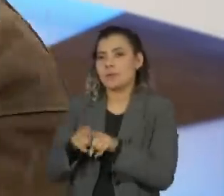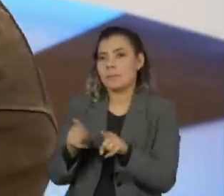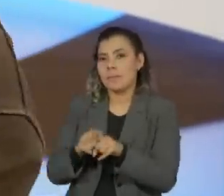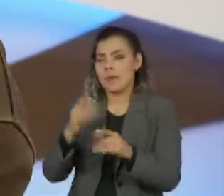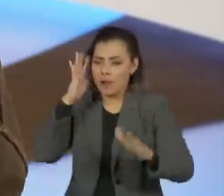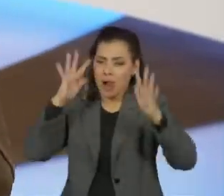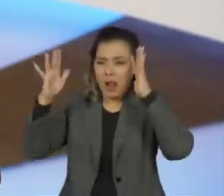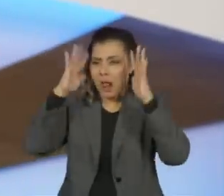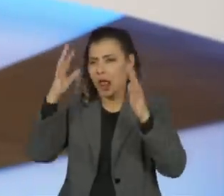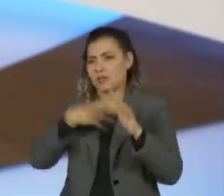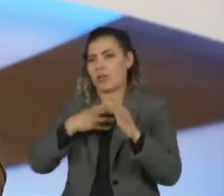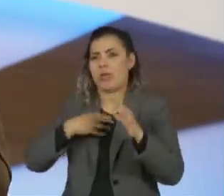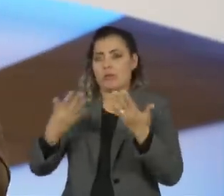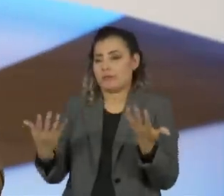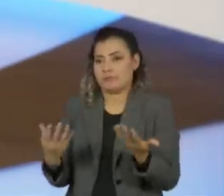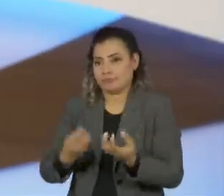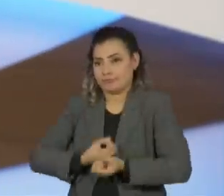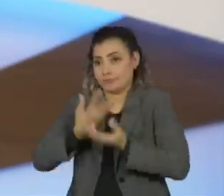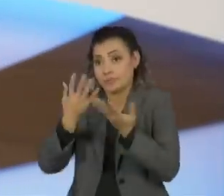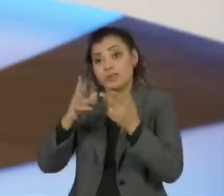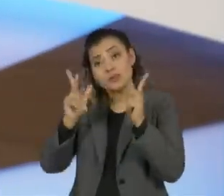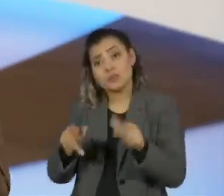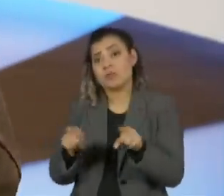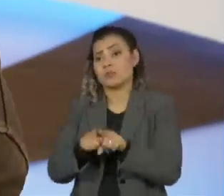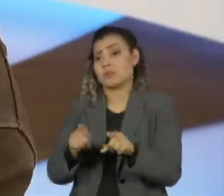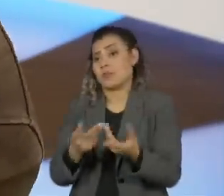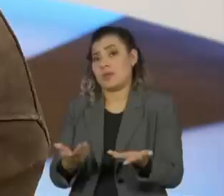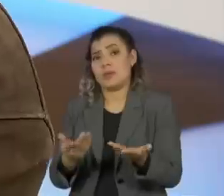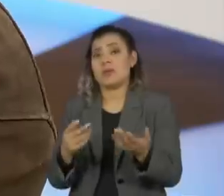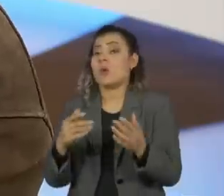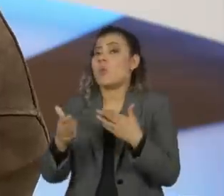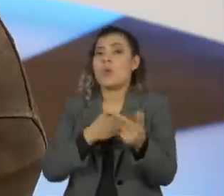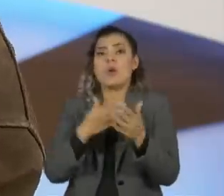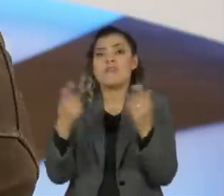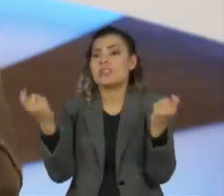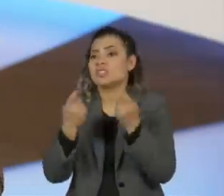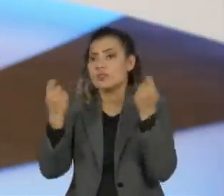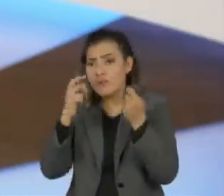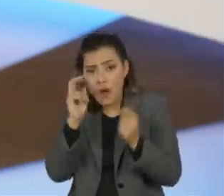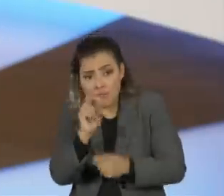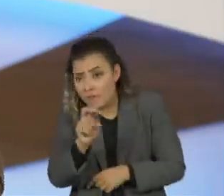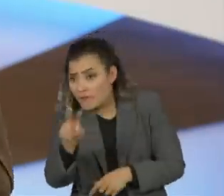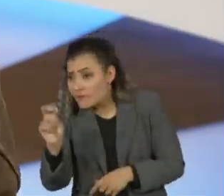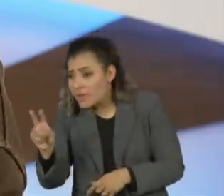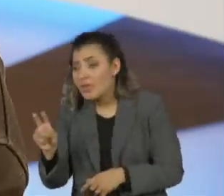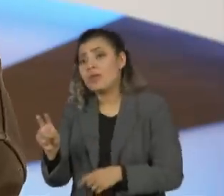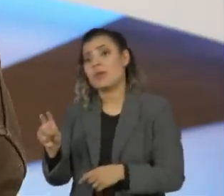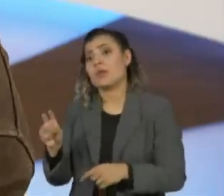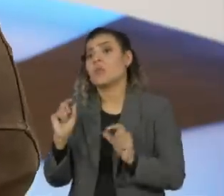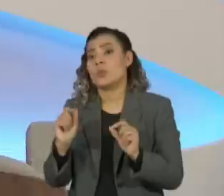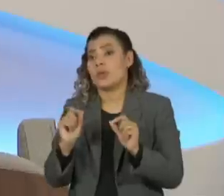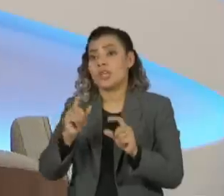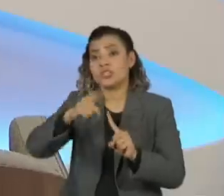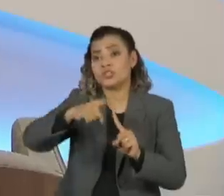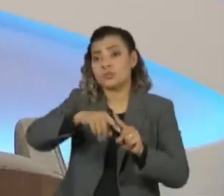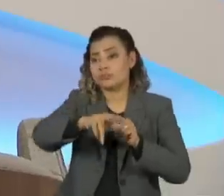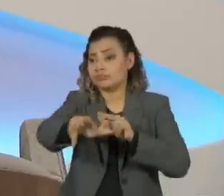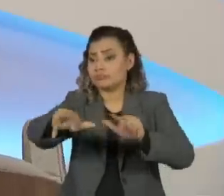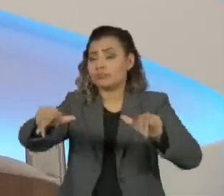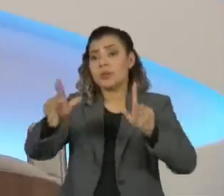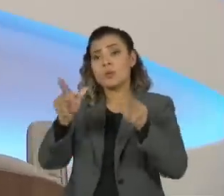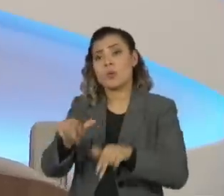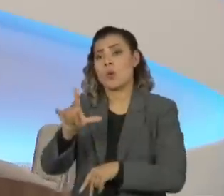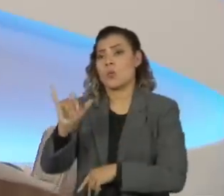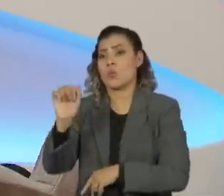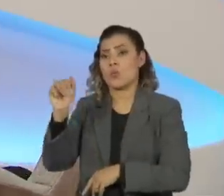maionete, etc, etc, como você vai em qualquer fashion week. Você vê com outros subgêneros, você vê o próprio Lance Antônio